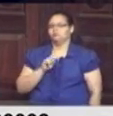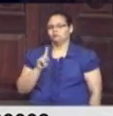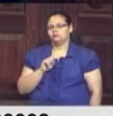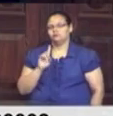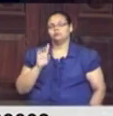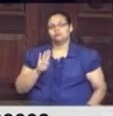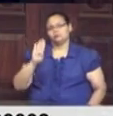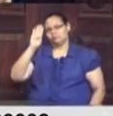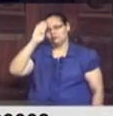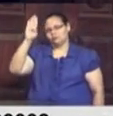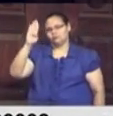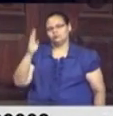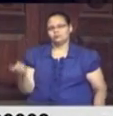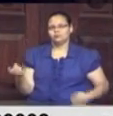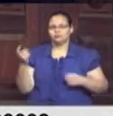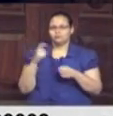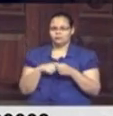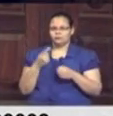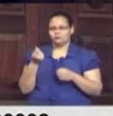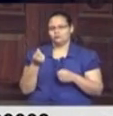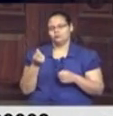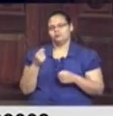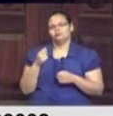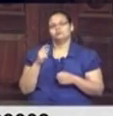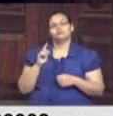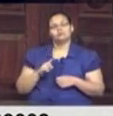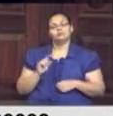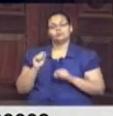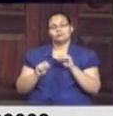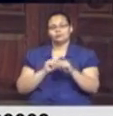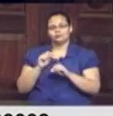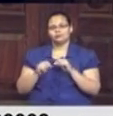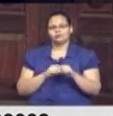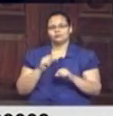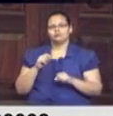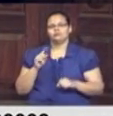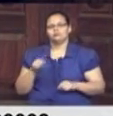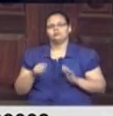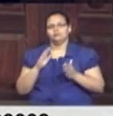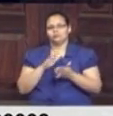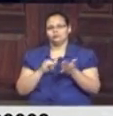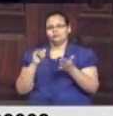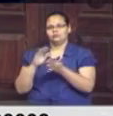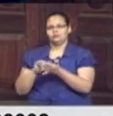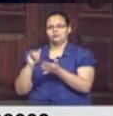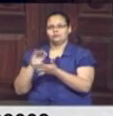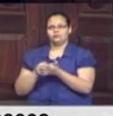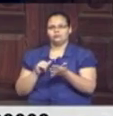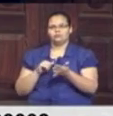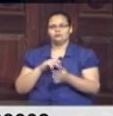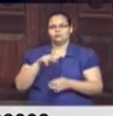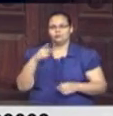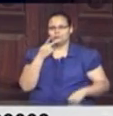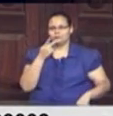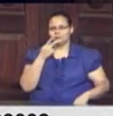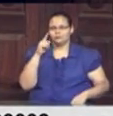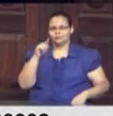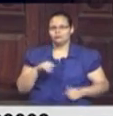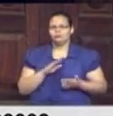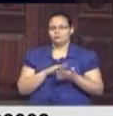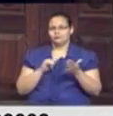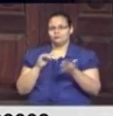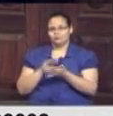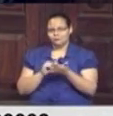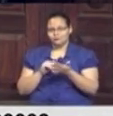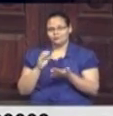tudo, que possa se devolver aos cofres públicos aquilo que dele foi tirado. E, quando eu digo que é tirado dos